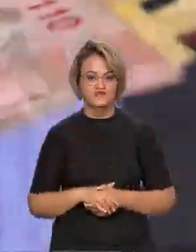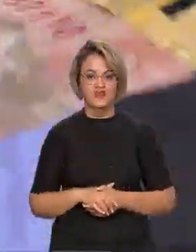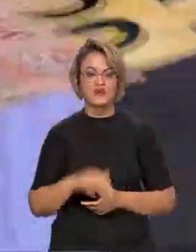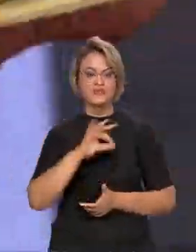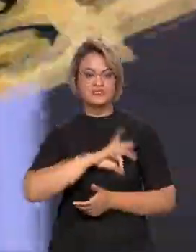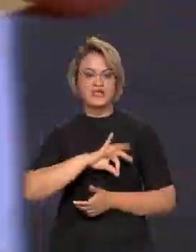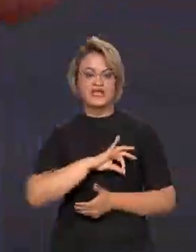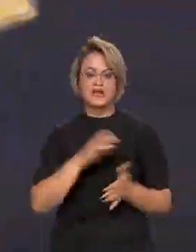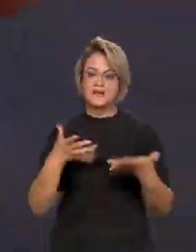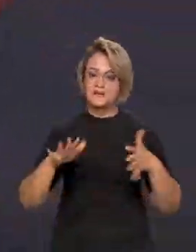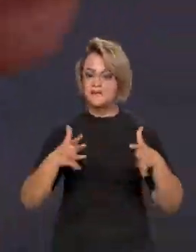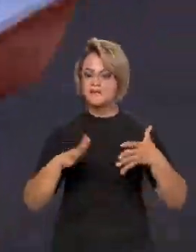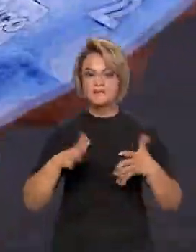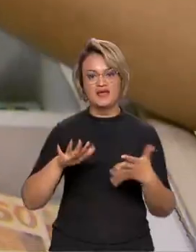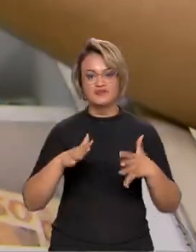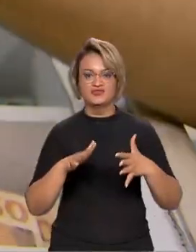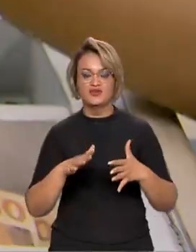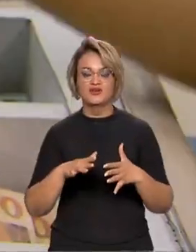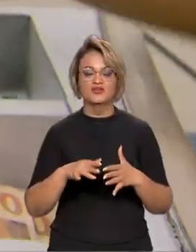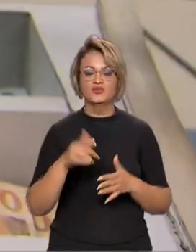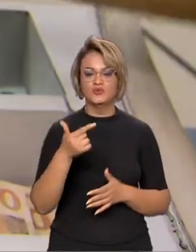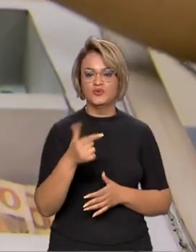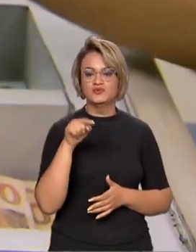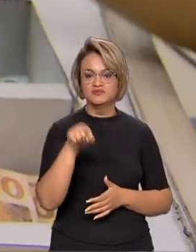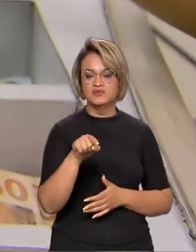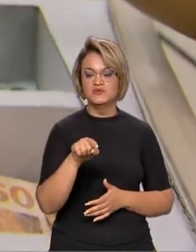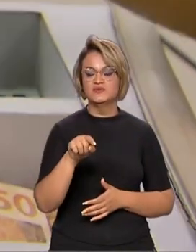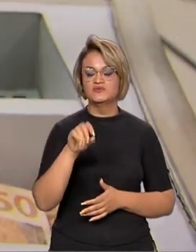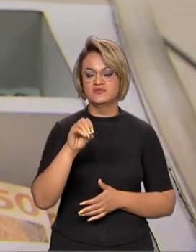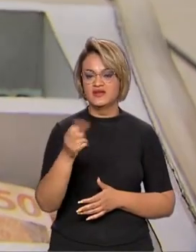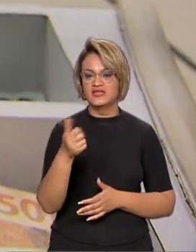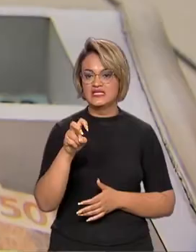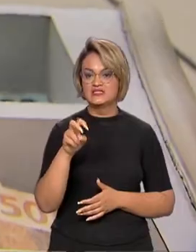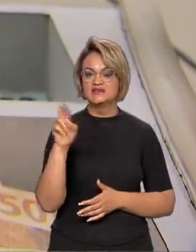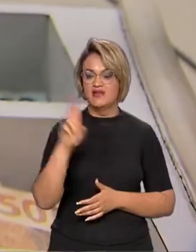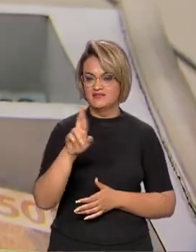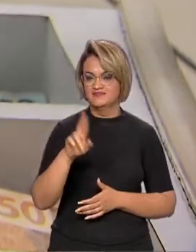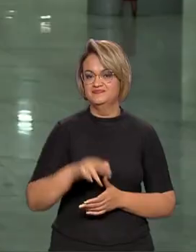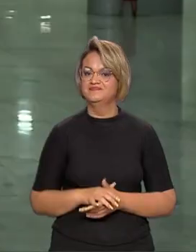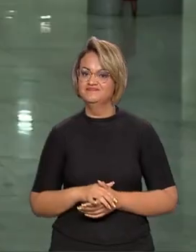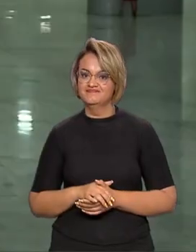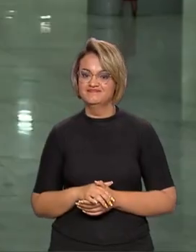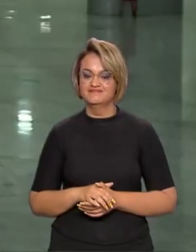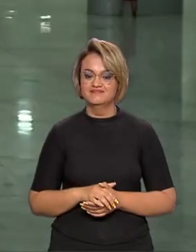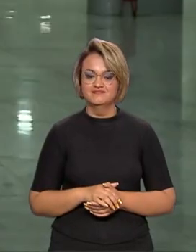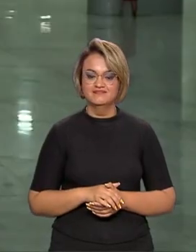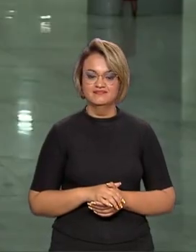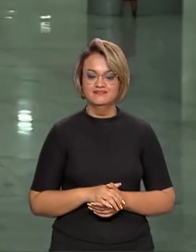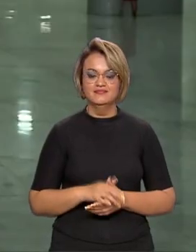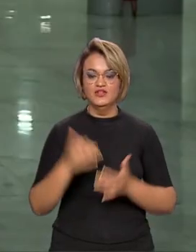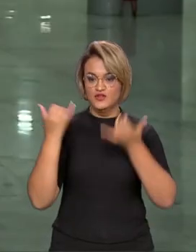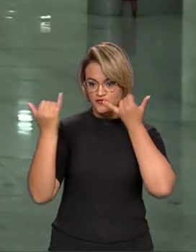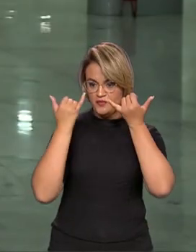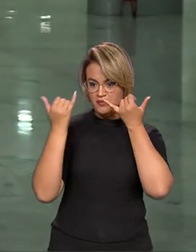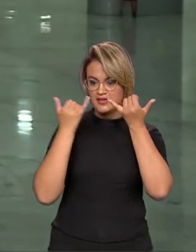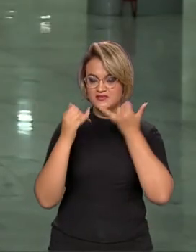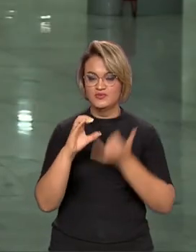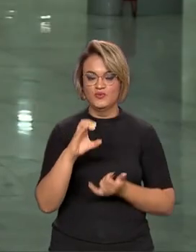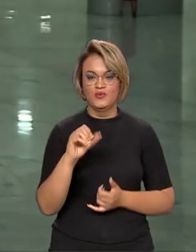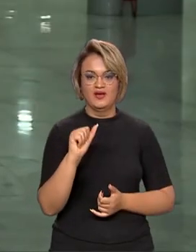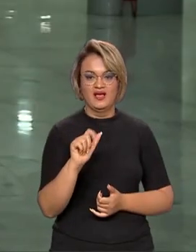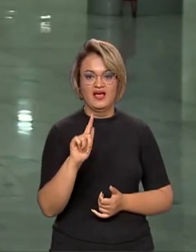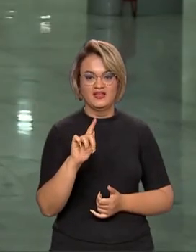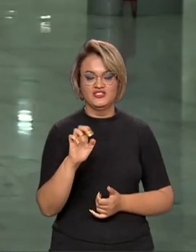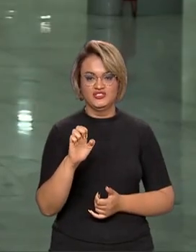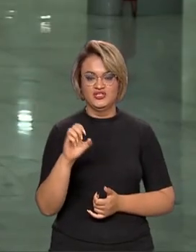salário médio de admissão em junho foi de R$ 2.015,04. Ainda segundo os dados do Cadastro Geral de